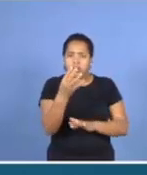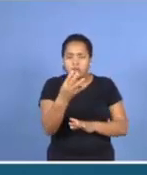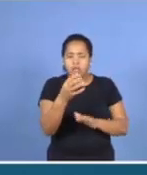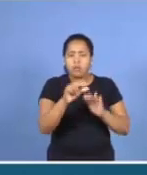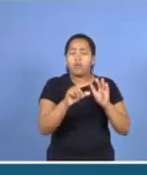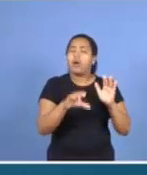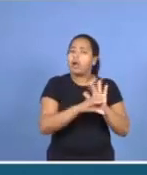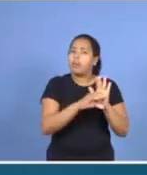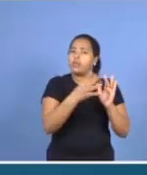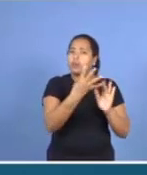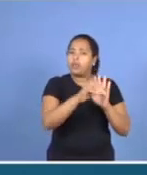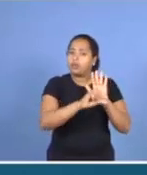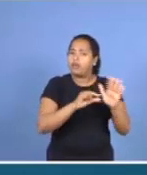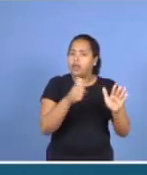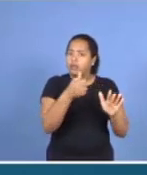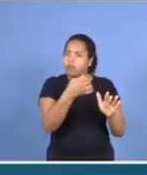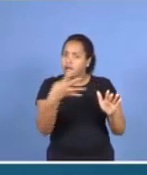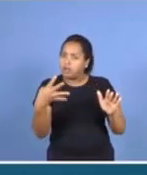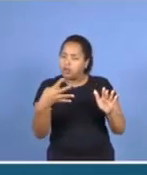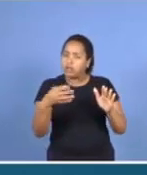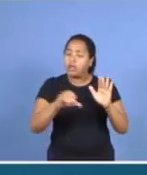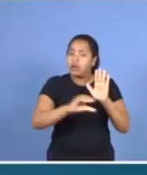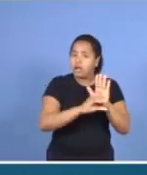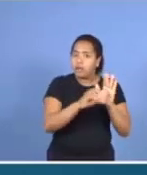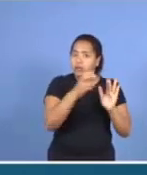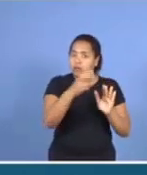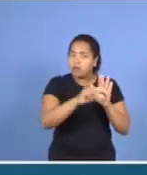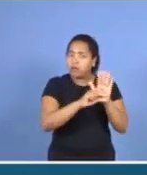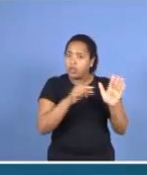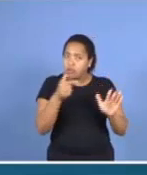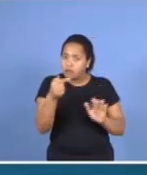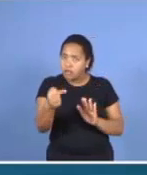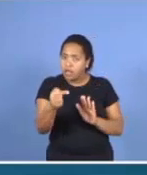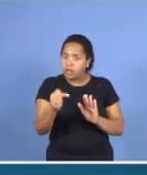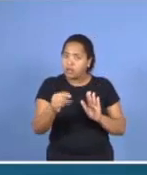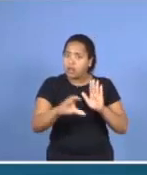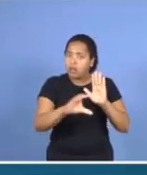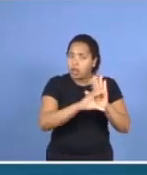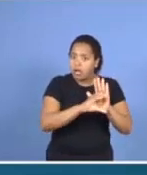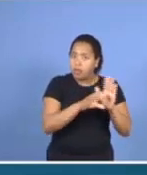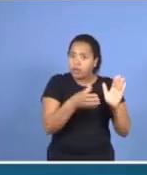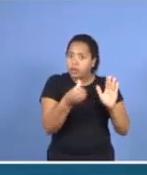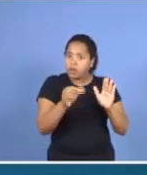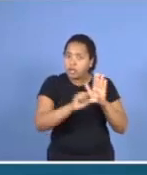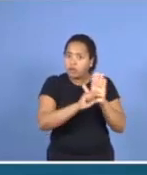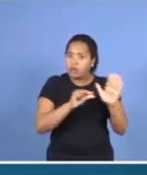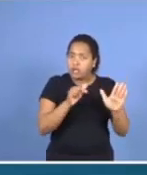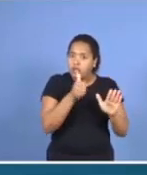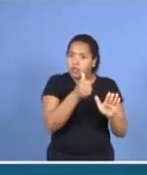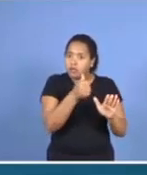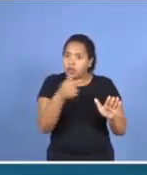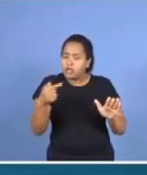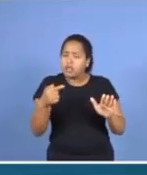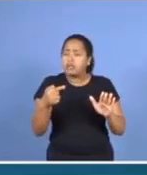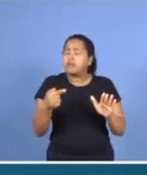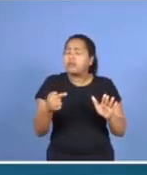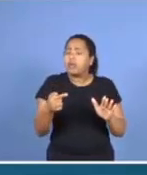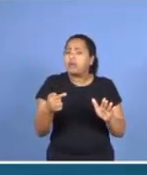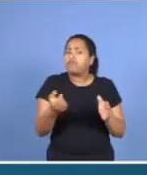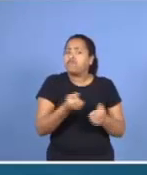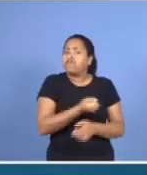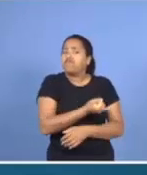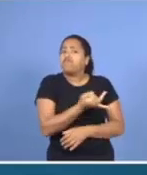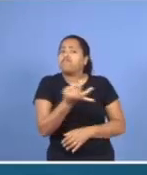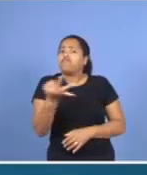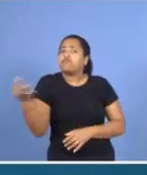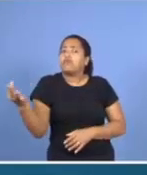14, capítulo 5, verso 7 e capítulo 6, verso 17. Quais foram as